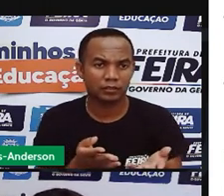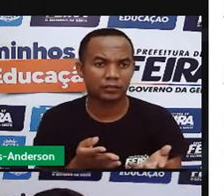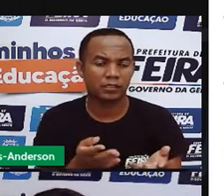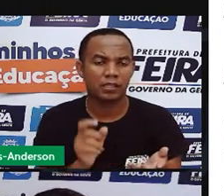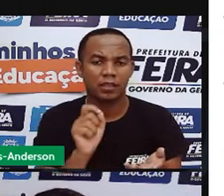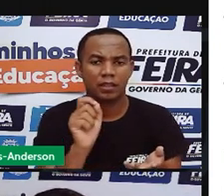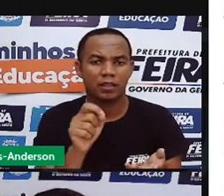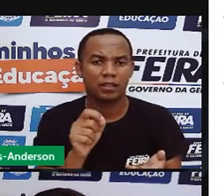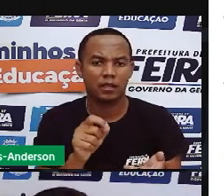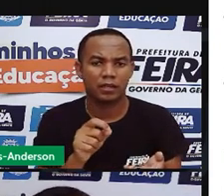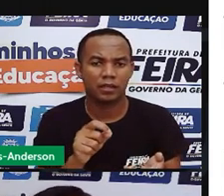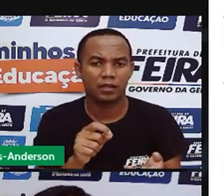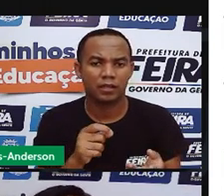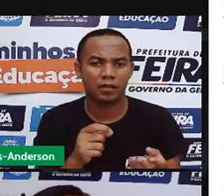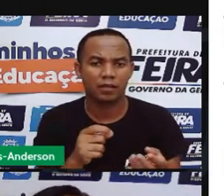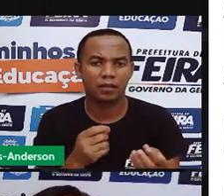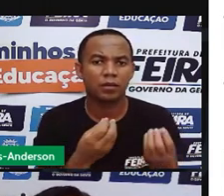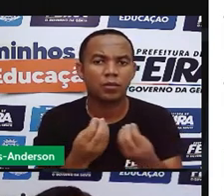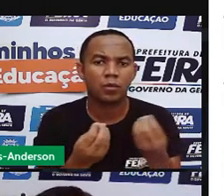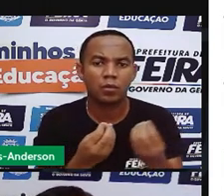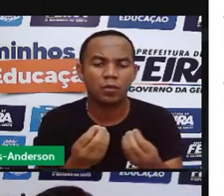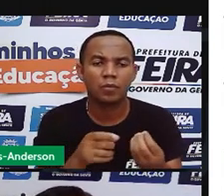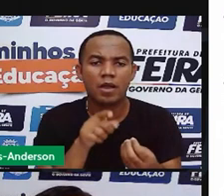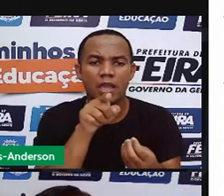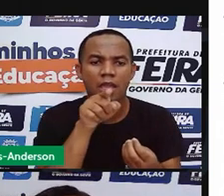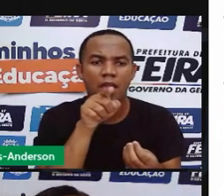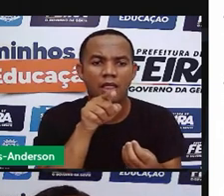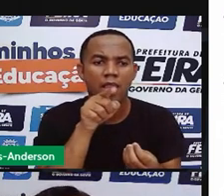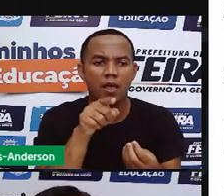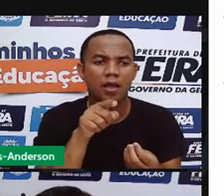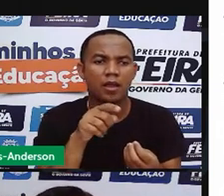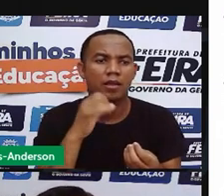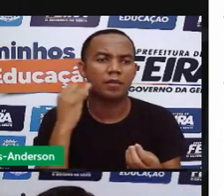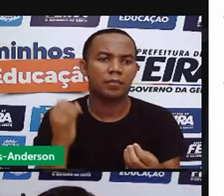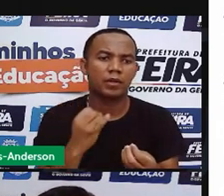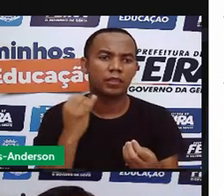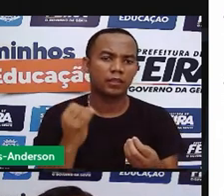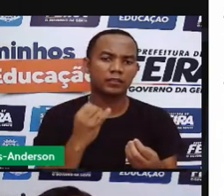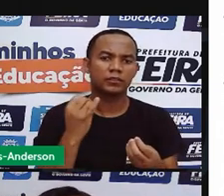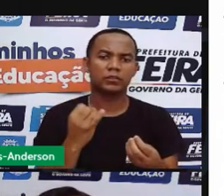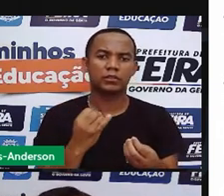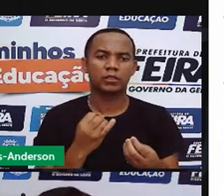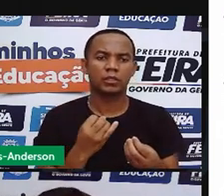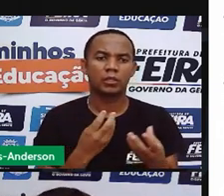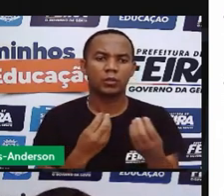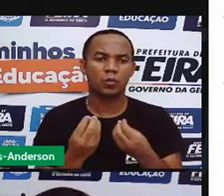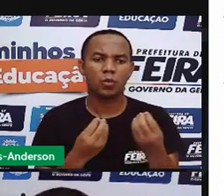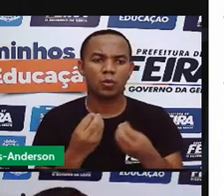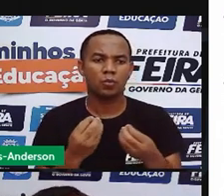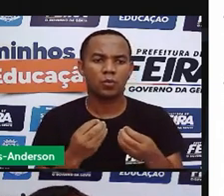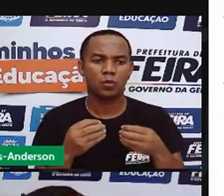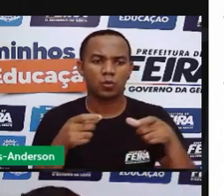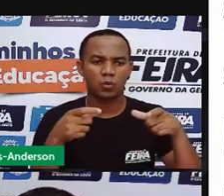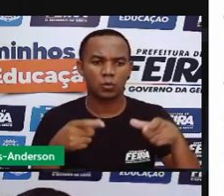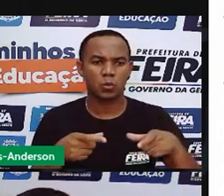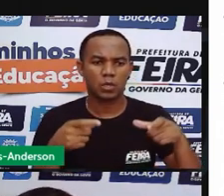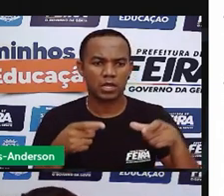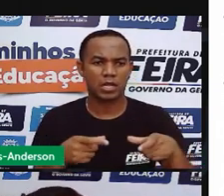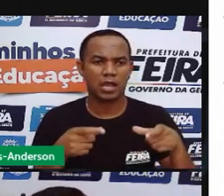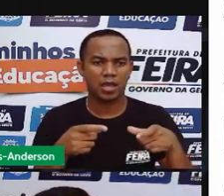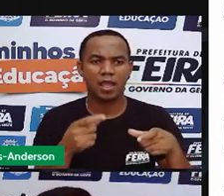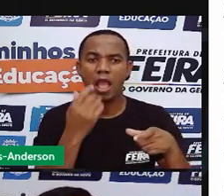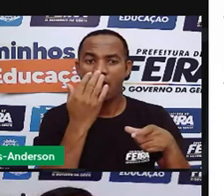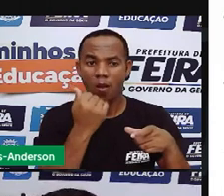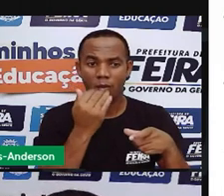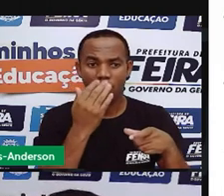cururu, não, viu, gente? Essa rã, ela é muito utilizada pelos restaurantes chiques